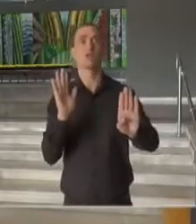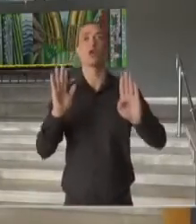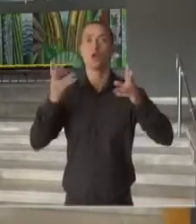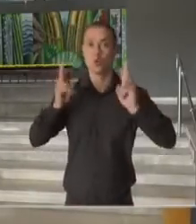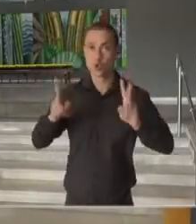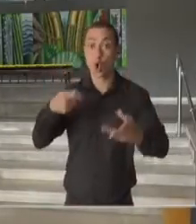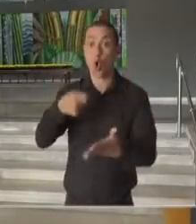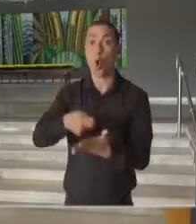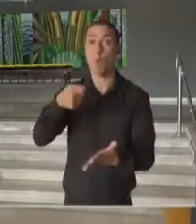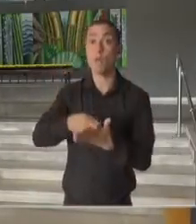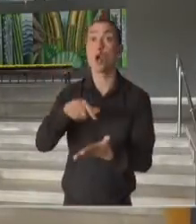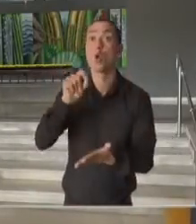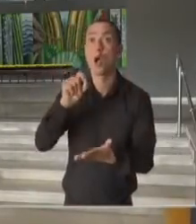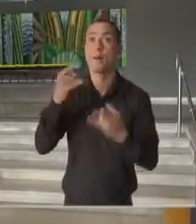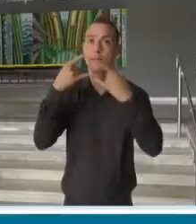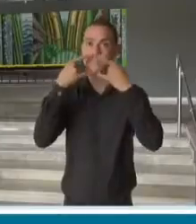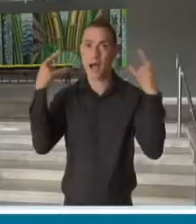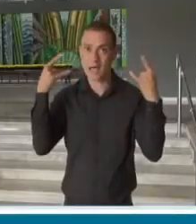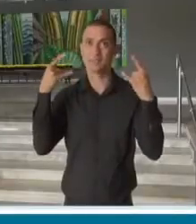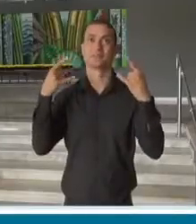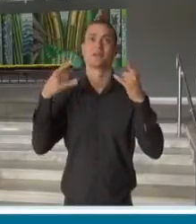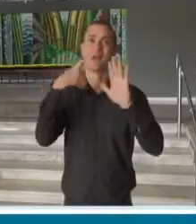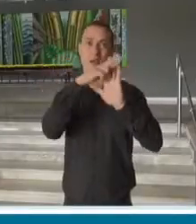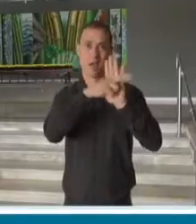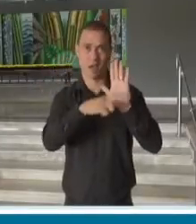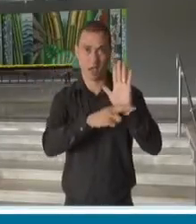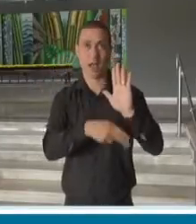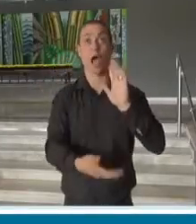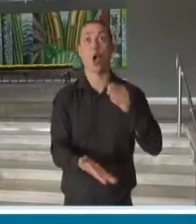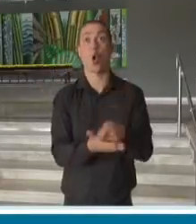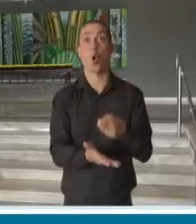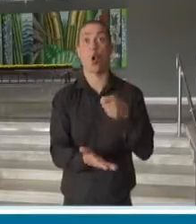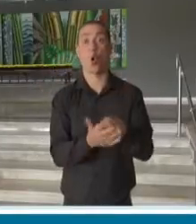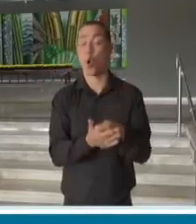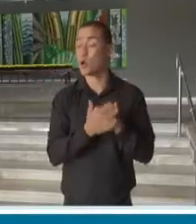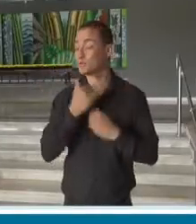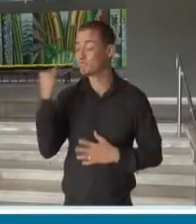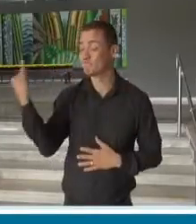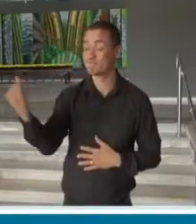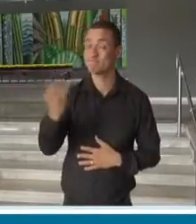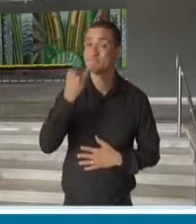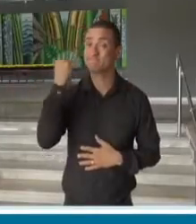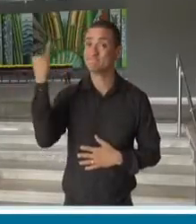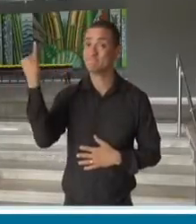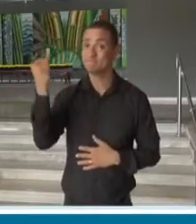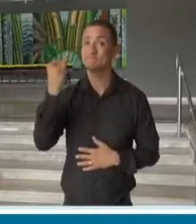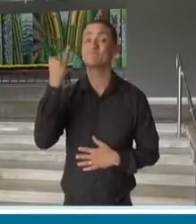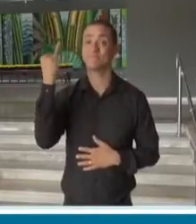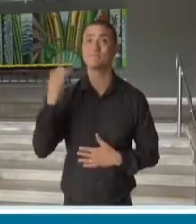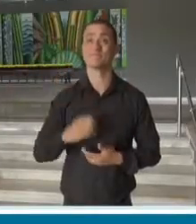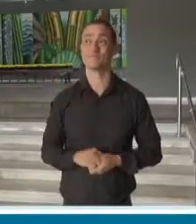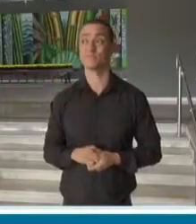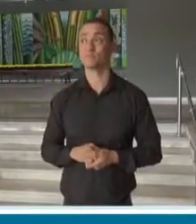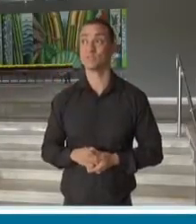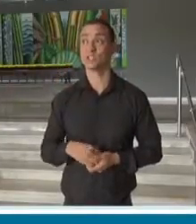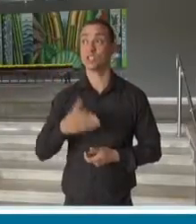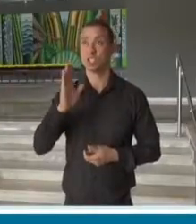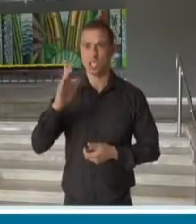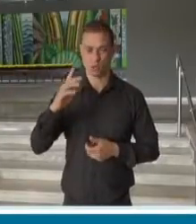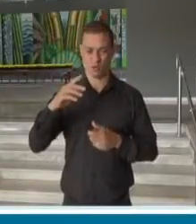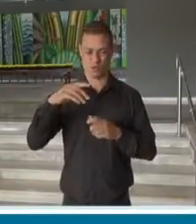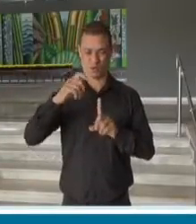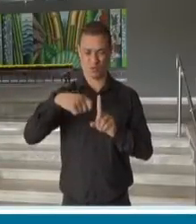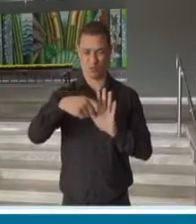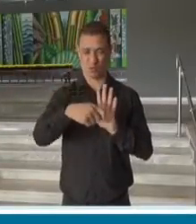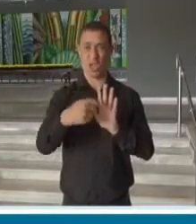obrigatoriedade. Essa medida, ela é fundamental, ela é fundamental. Nós temos um bimestre praticamente